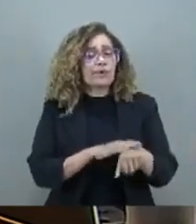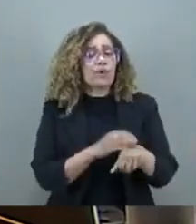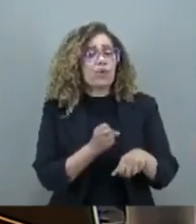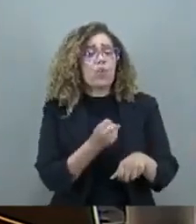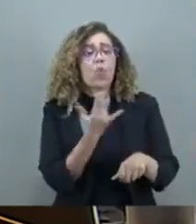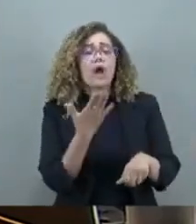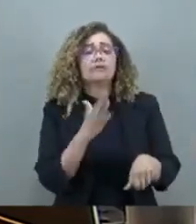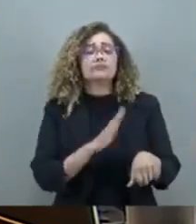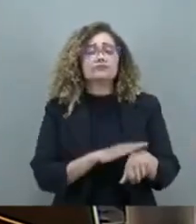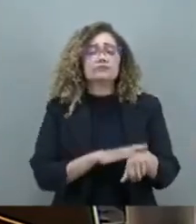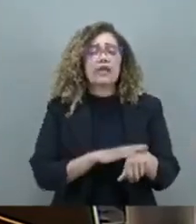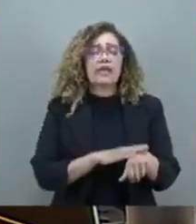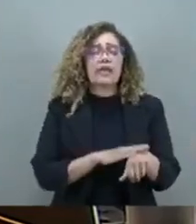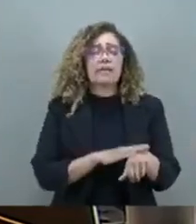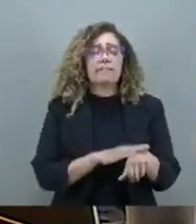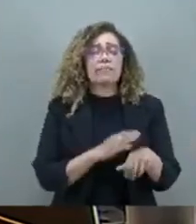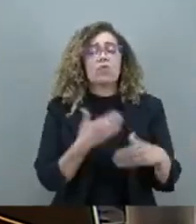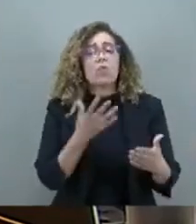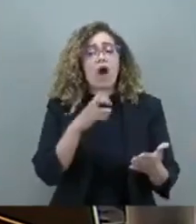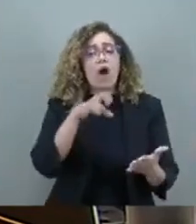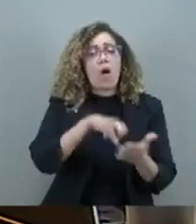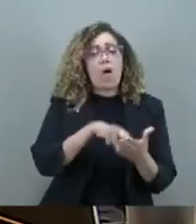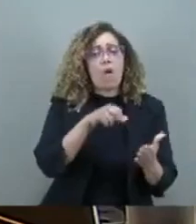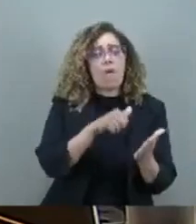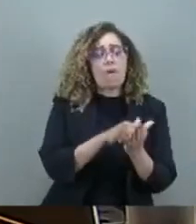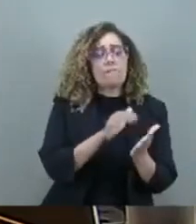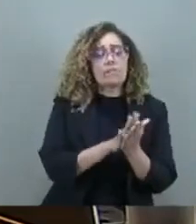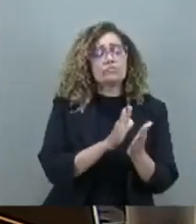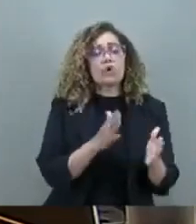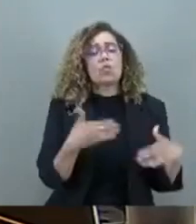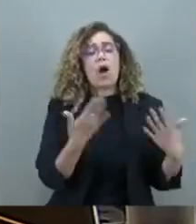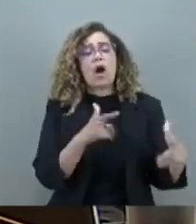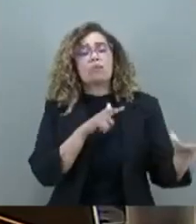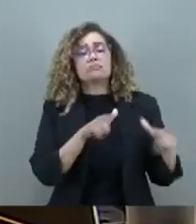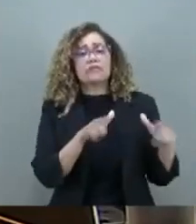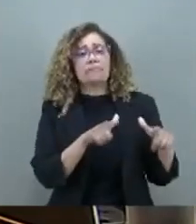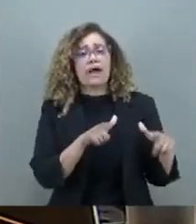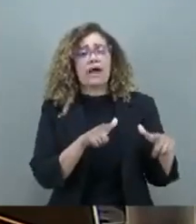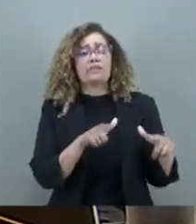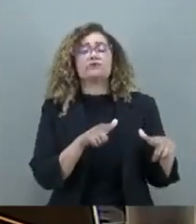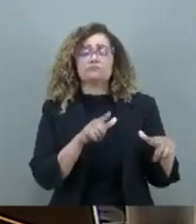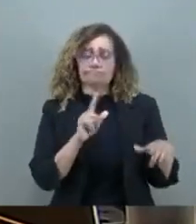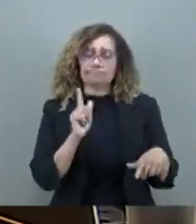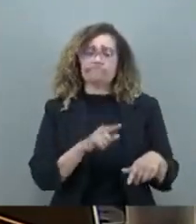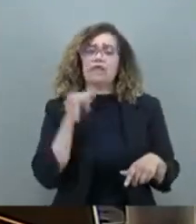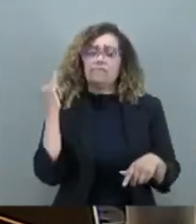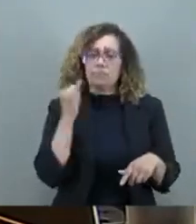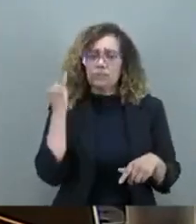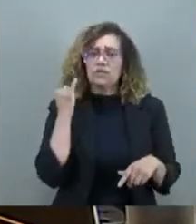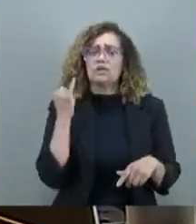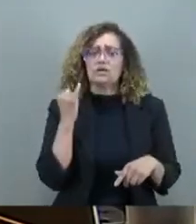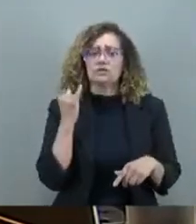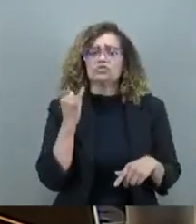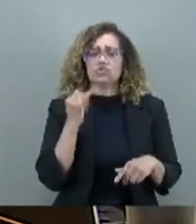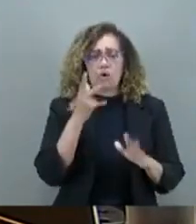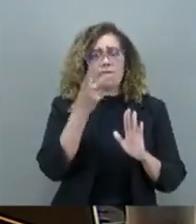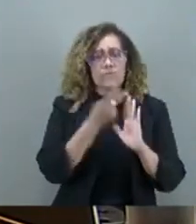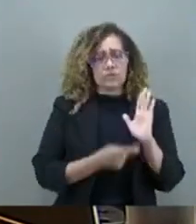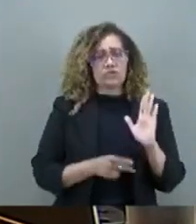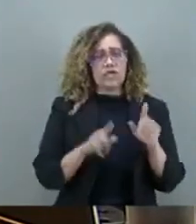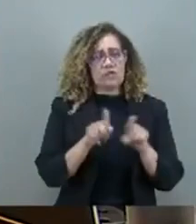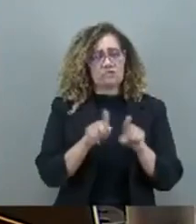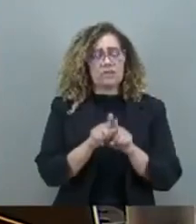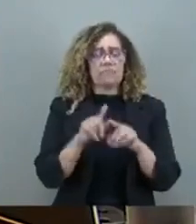condicional, comutação de pena, remissão de pena pelo trabalho. Acho extremamente pertinente o projeto. Quero